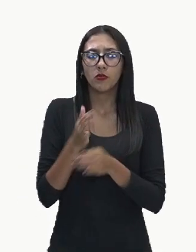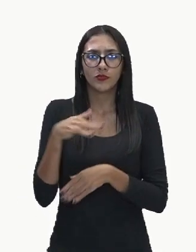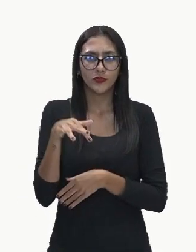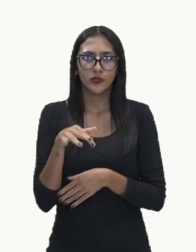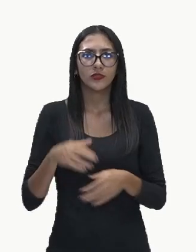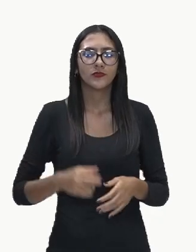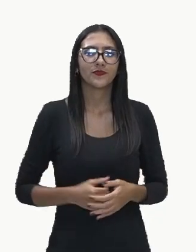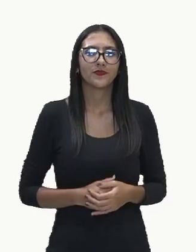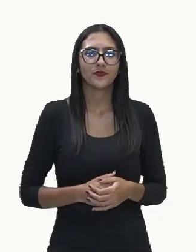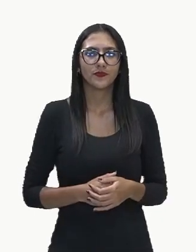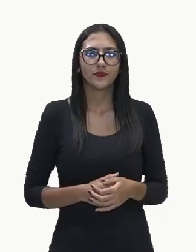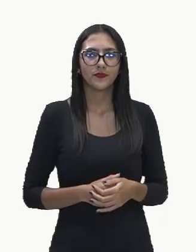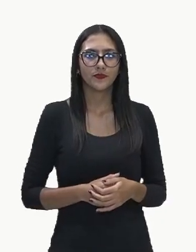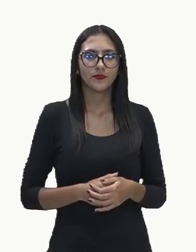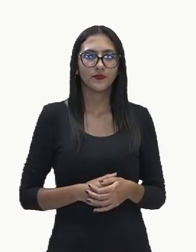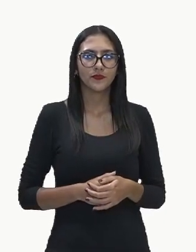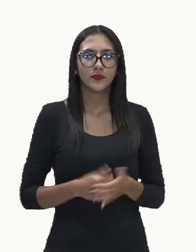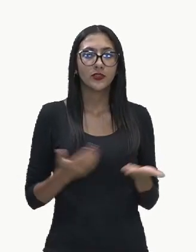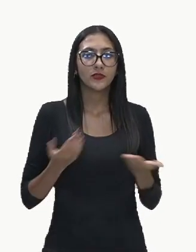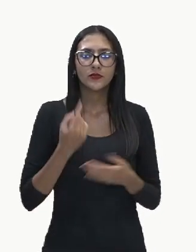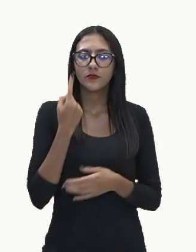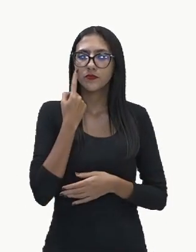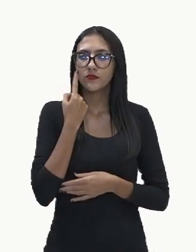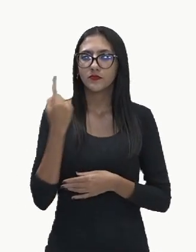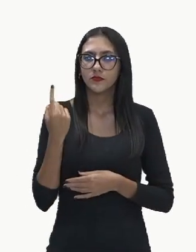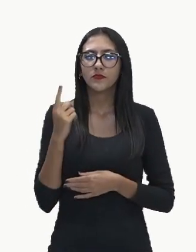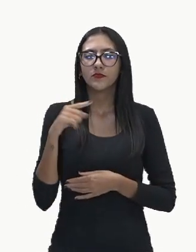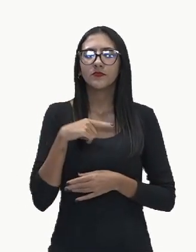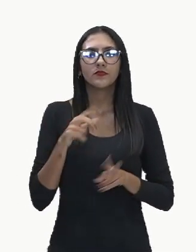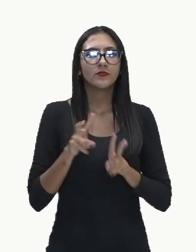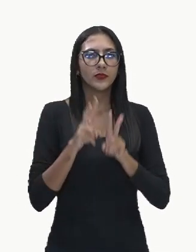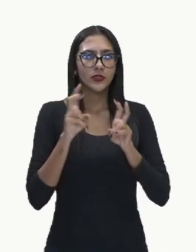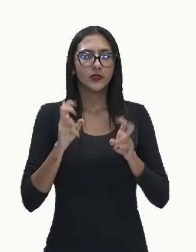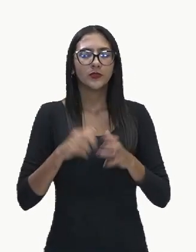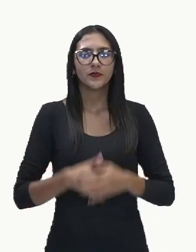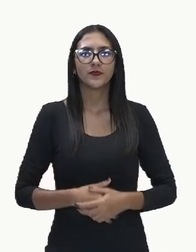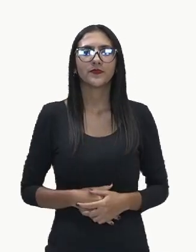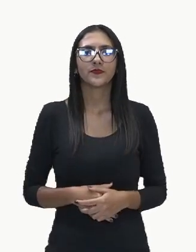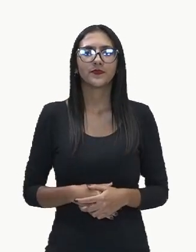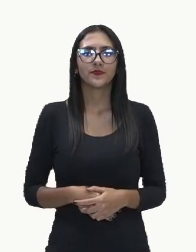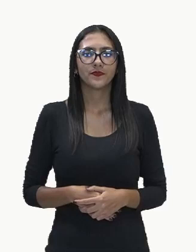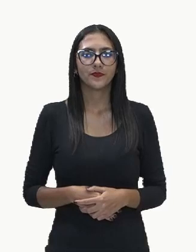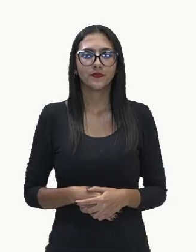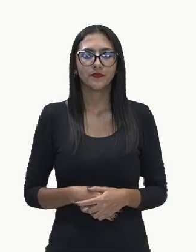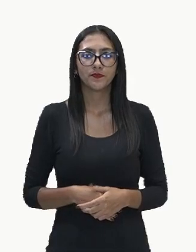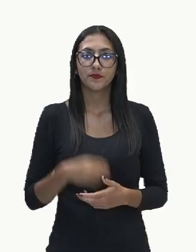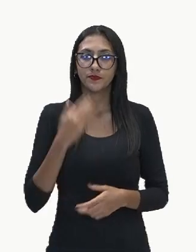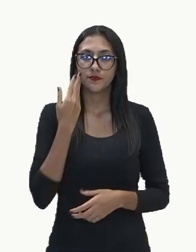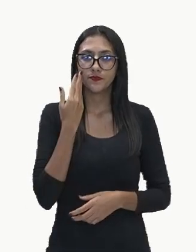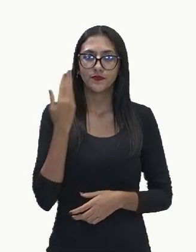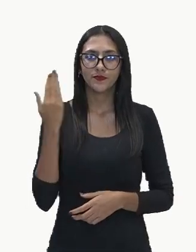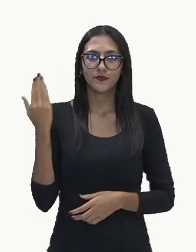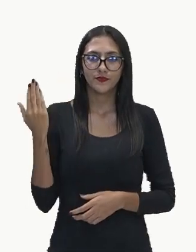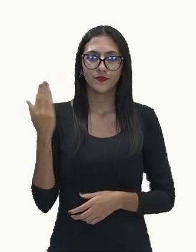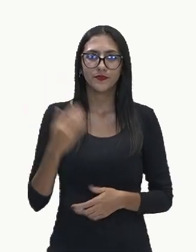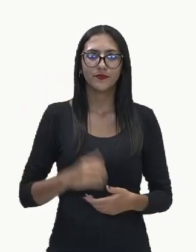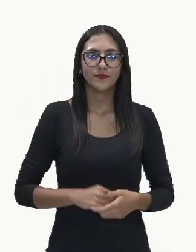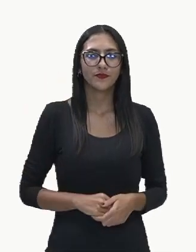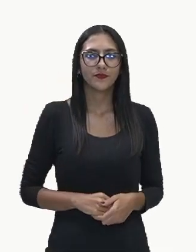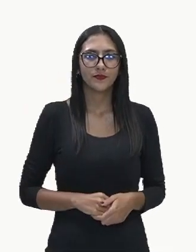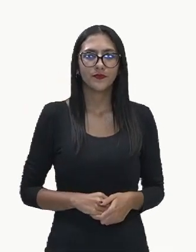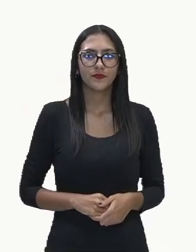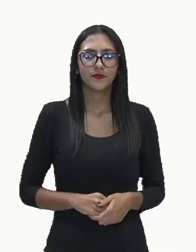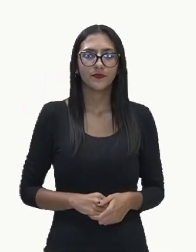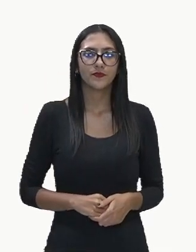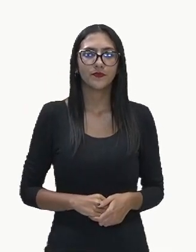alguma coisa sobre lixo e pobreza, tá bom? Observem aqui. Primeiro